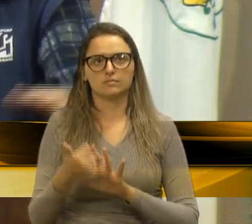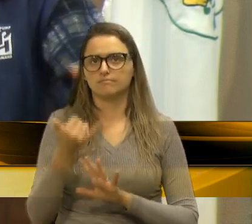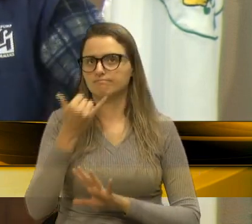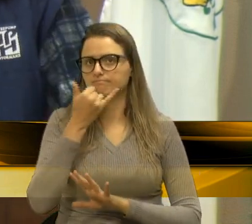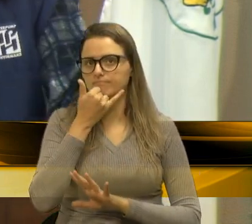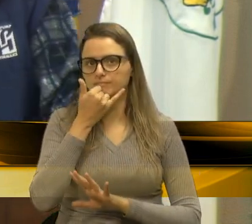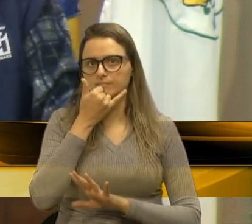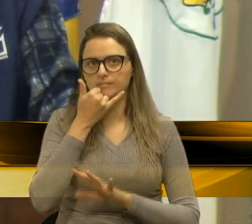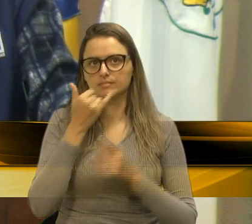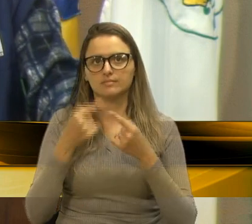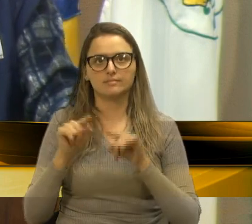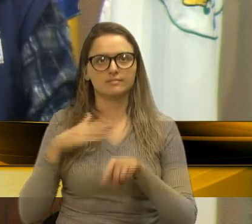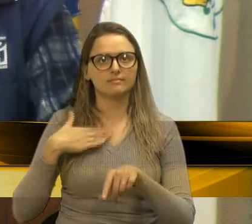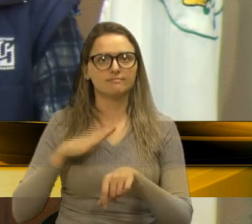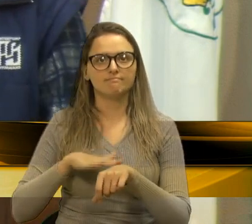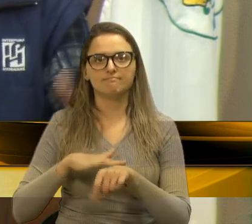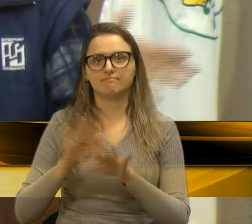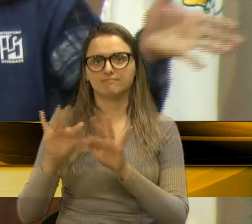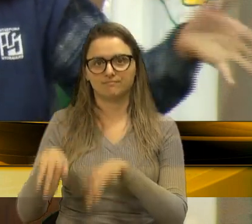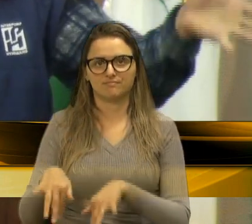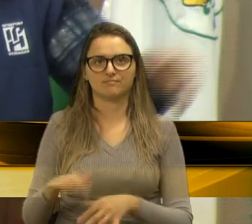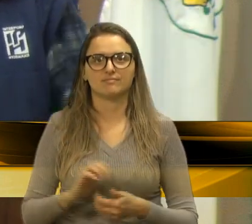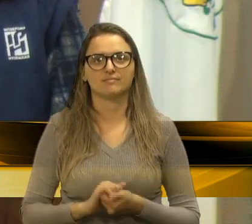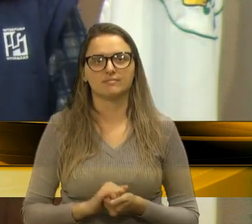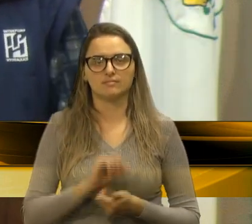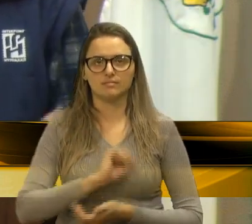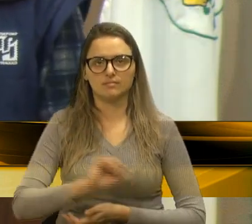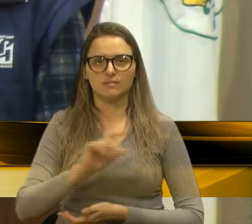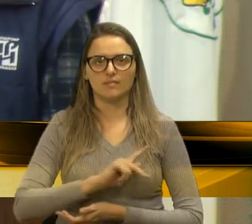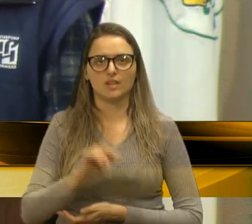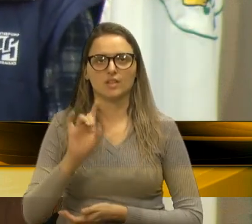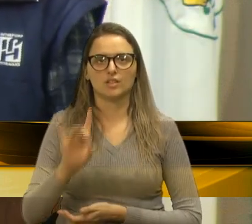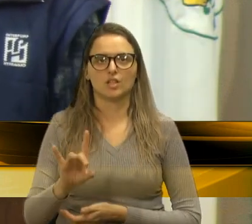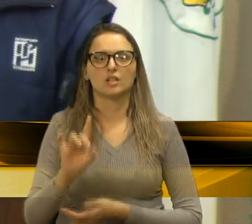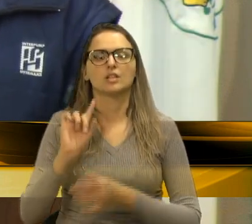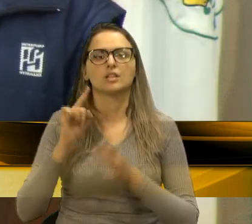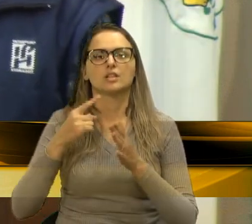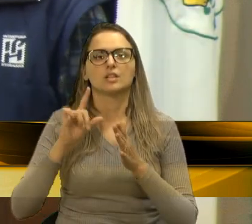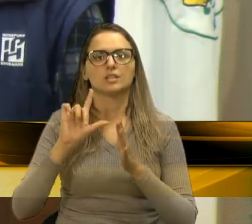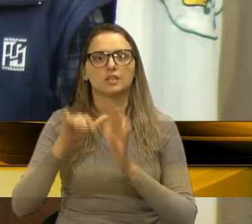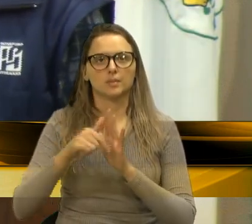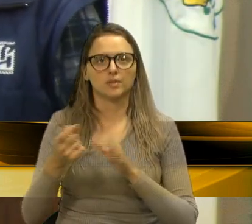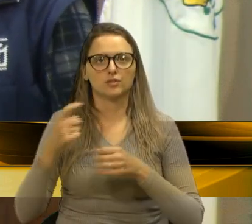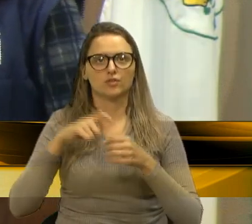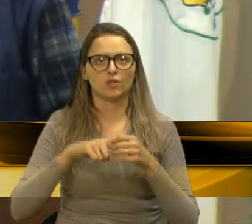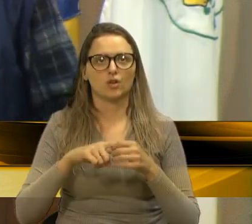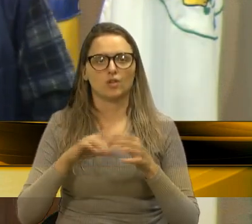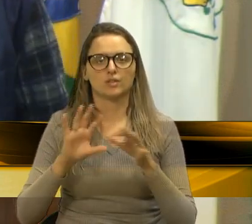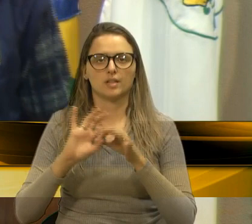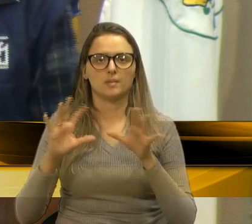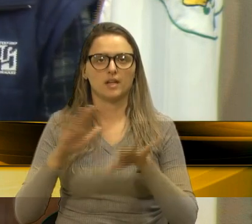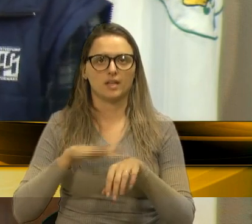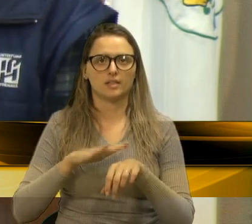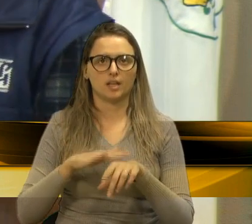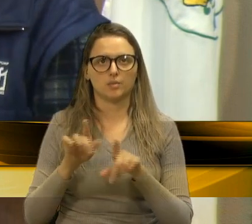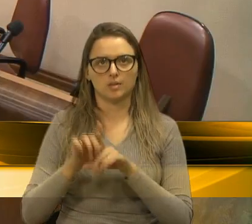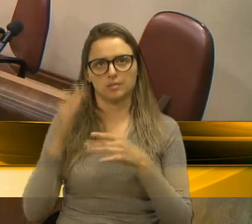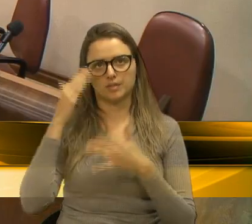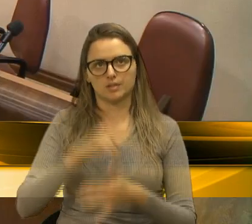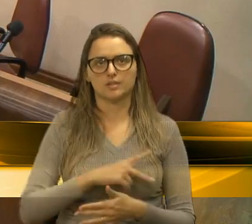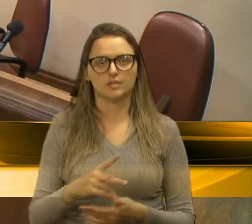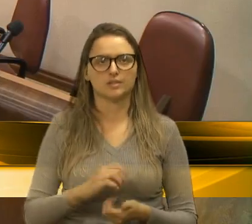colega vereador, inserou meu tempo. E, senhor presidente, era isso, mas nós voltamos a falar e cedemos a parte das colegas também. Obrigado, senhor presidente.